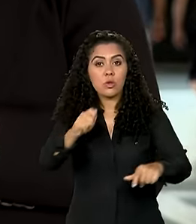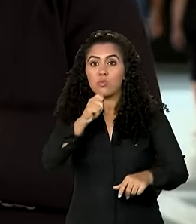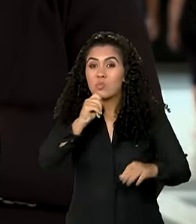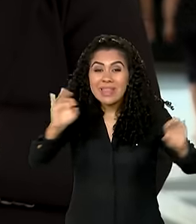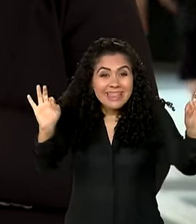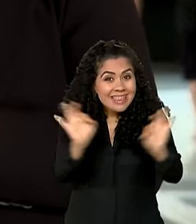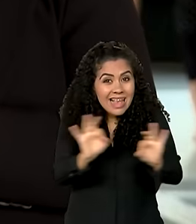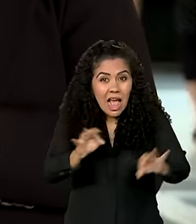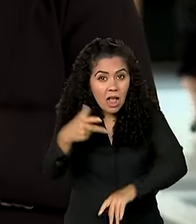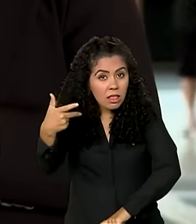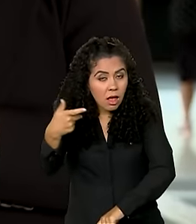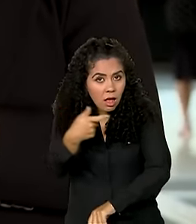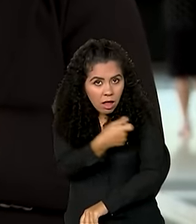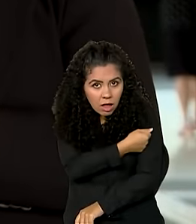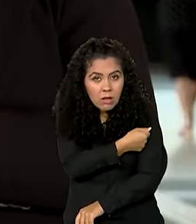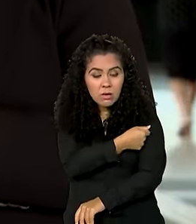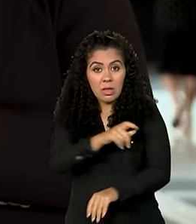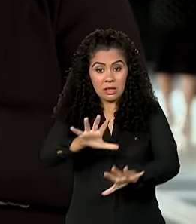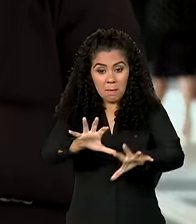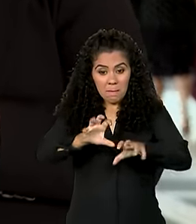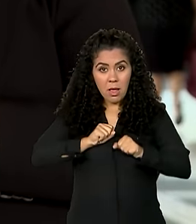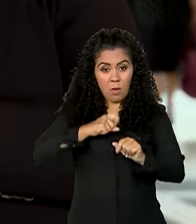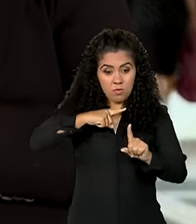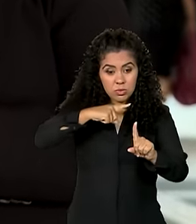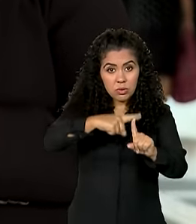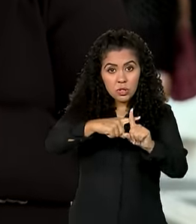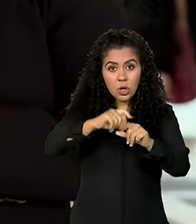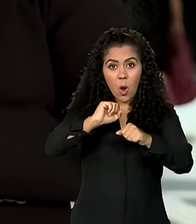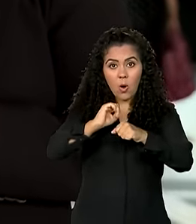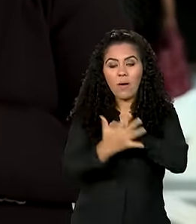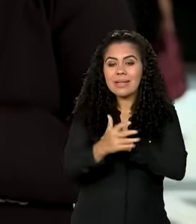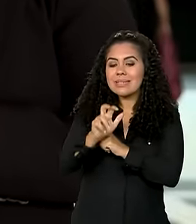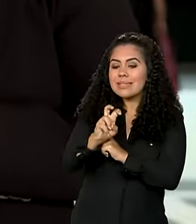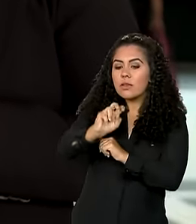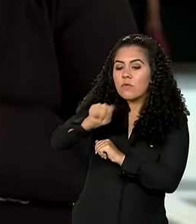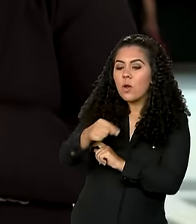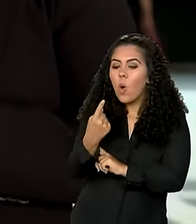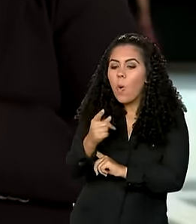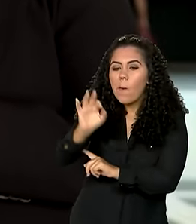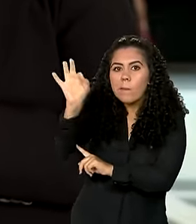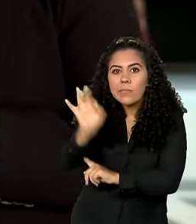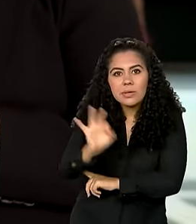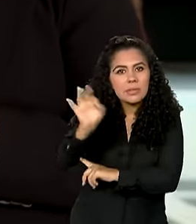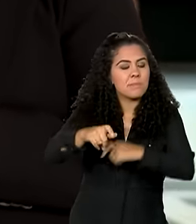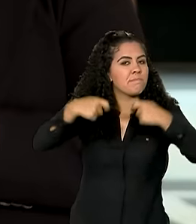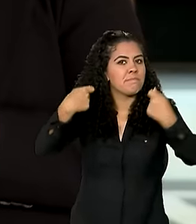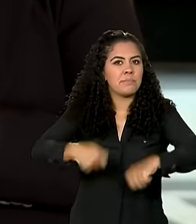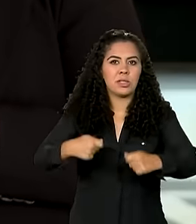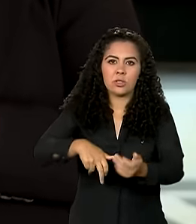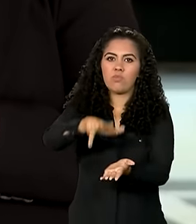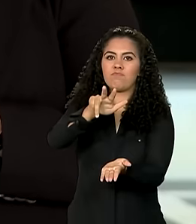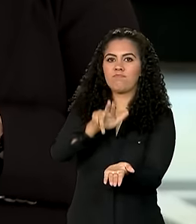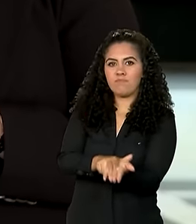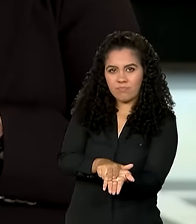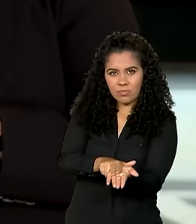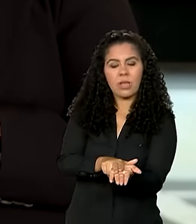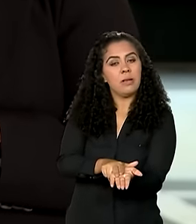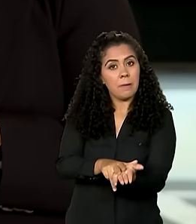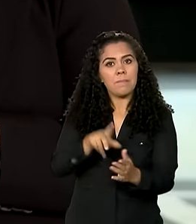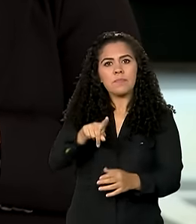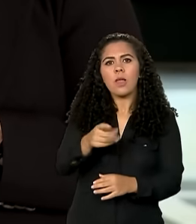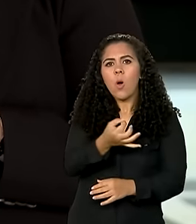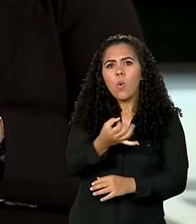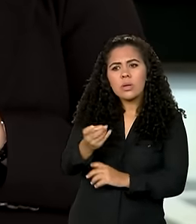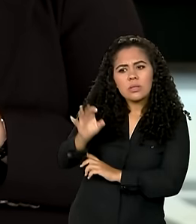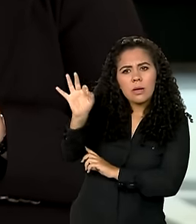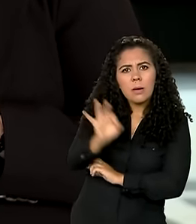dose quando tiveram Covid-19, 5,1% precisaram ser internadas. Esse percentual de